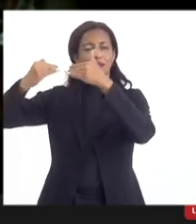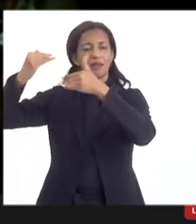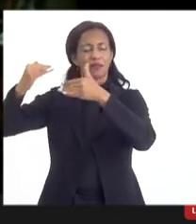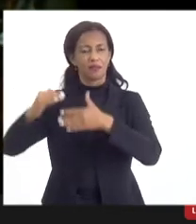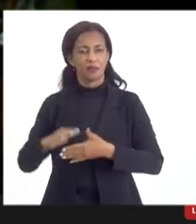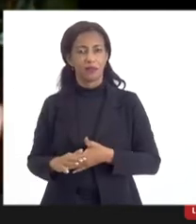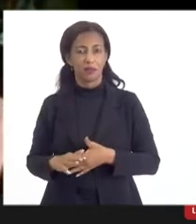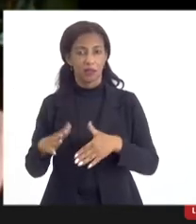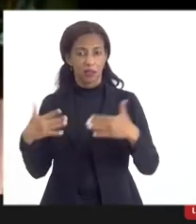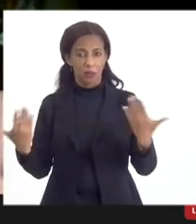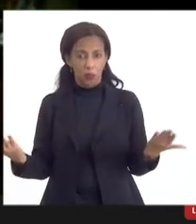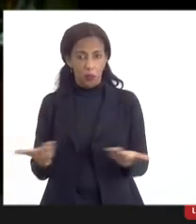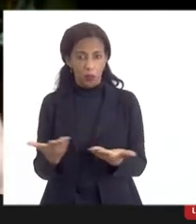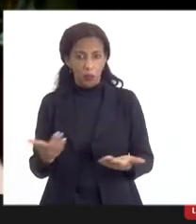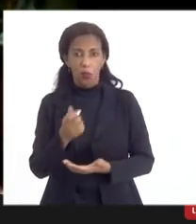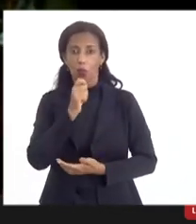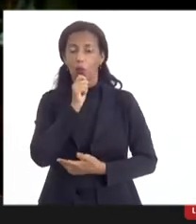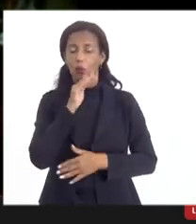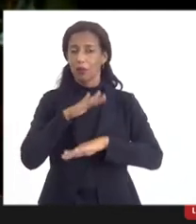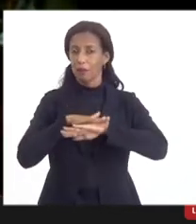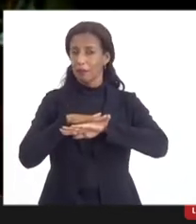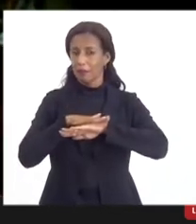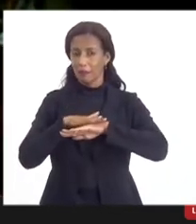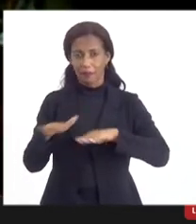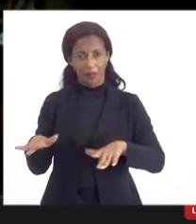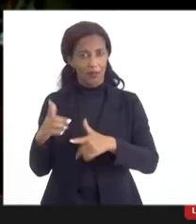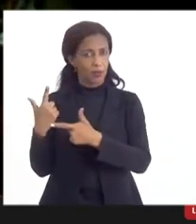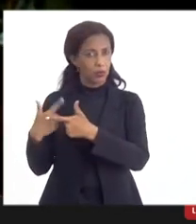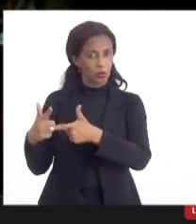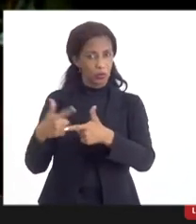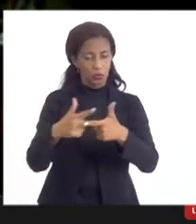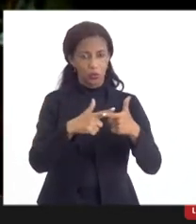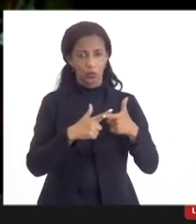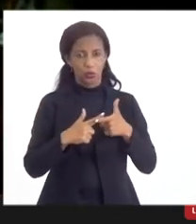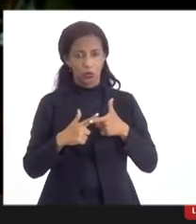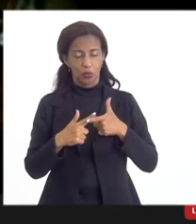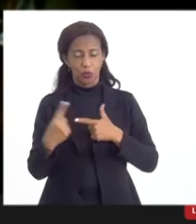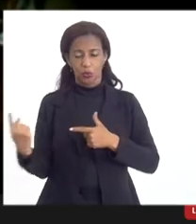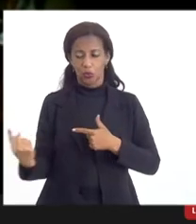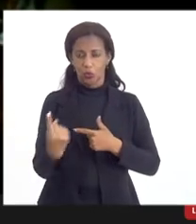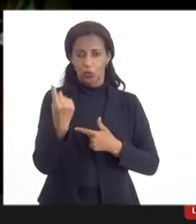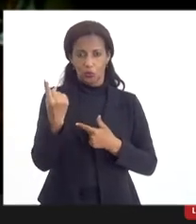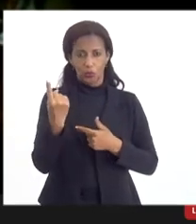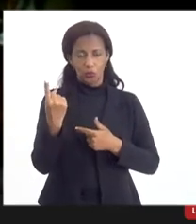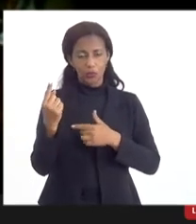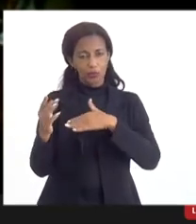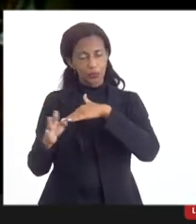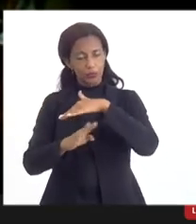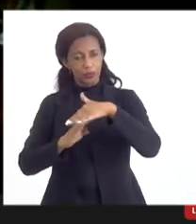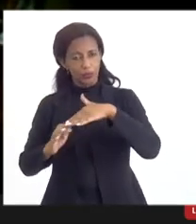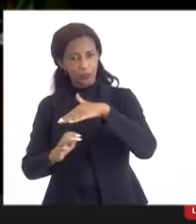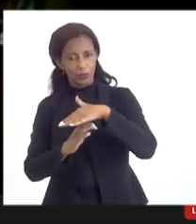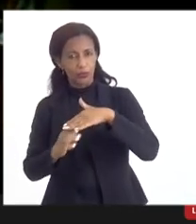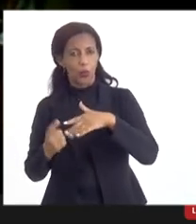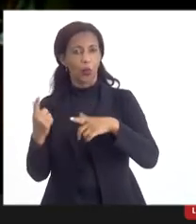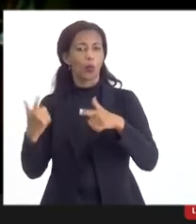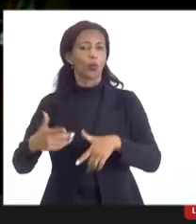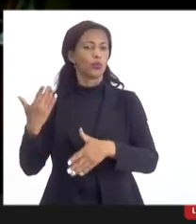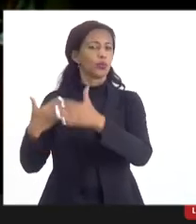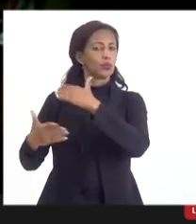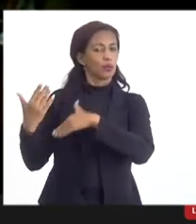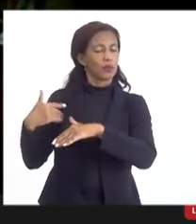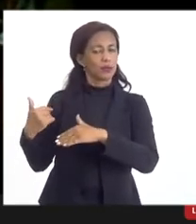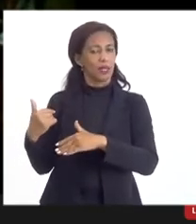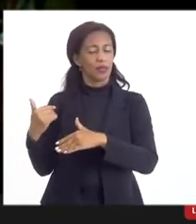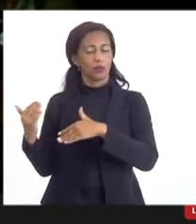Então, quando hoje não existe mais esse problema sendo numa única empresa, onde no passado muitos